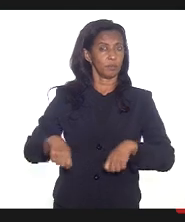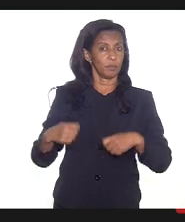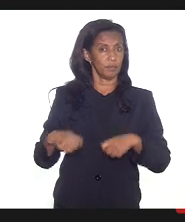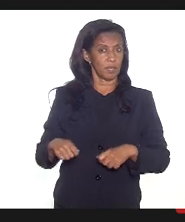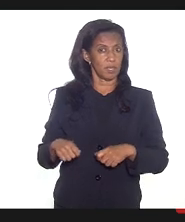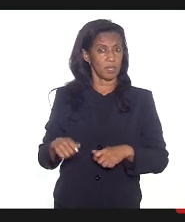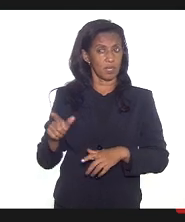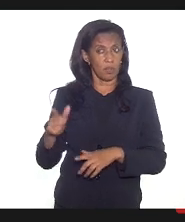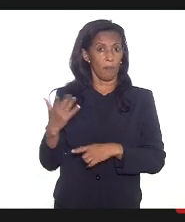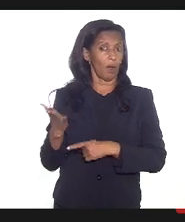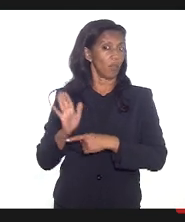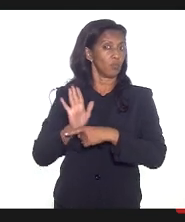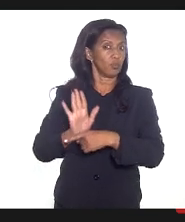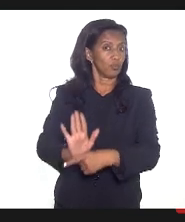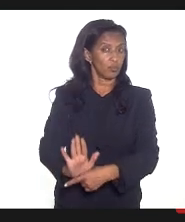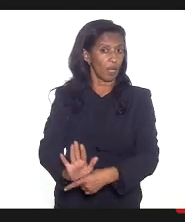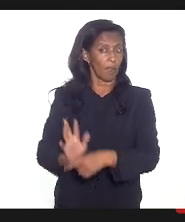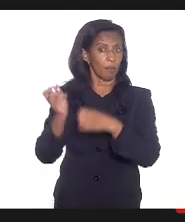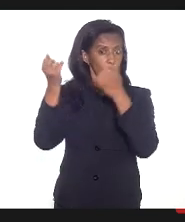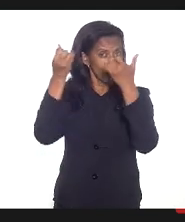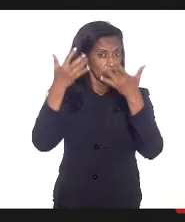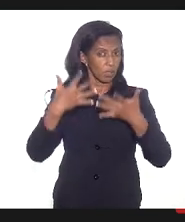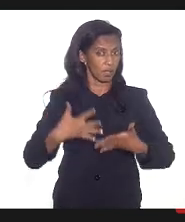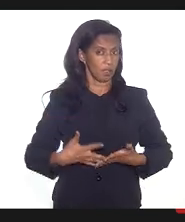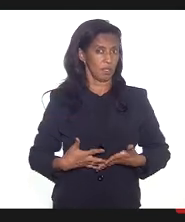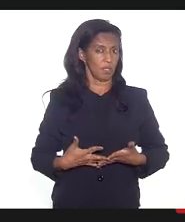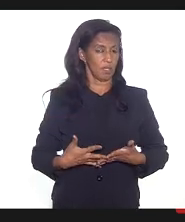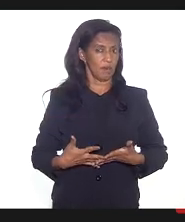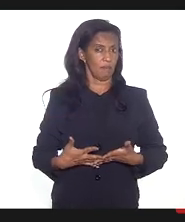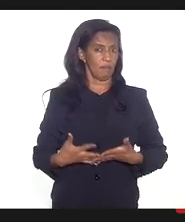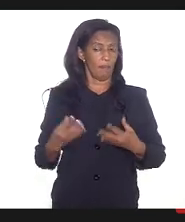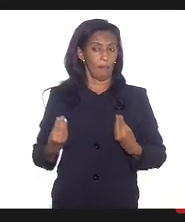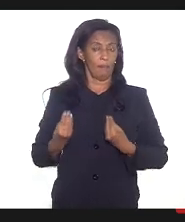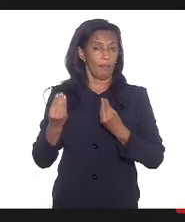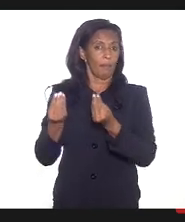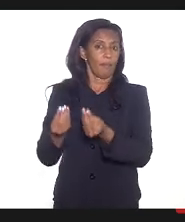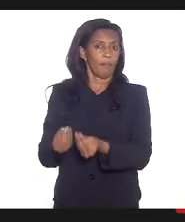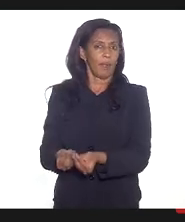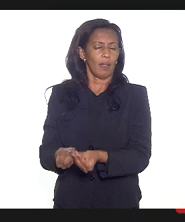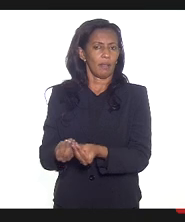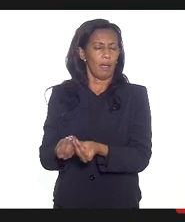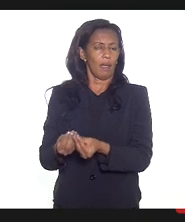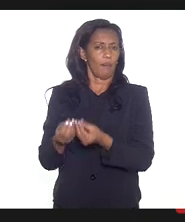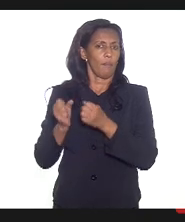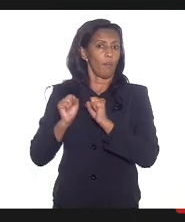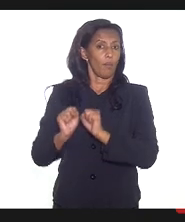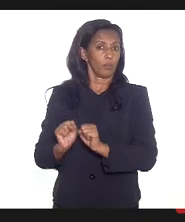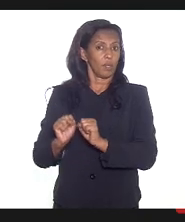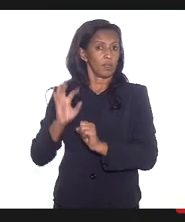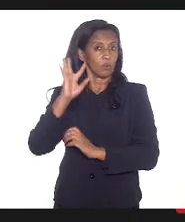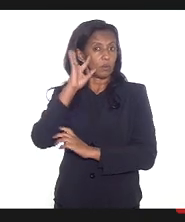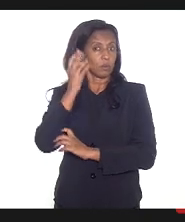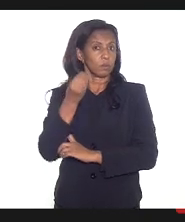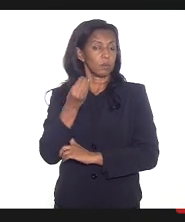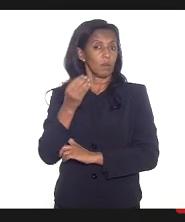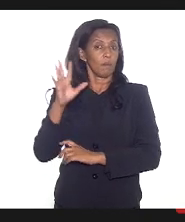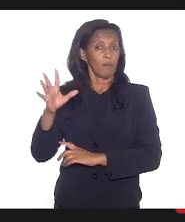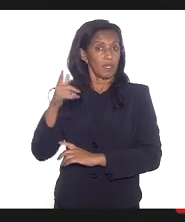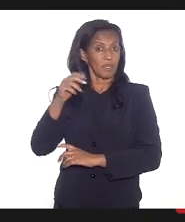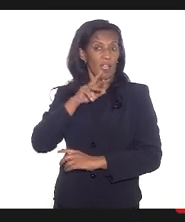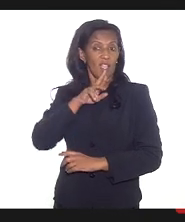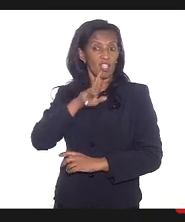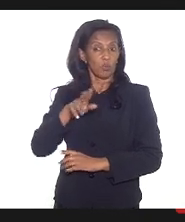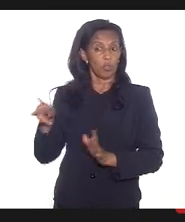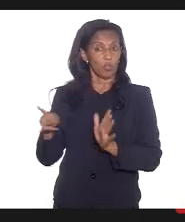para auxiliar para esclarecer para dar potência à decisão e essa decisão cabe